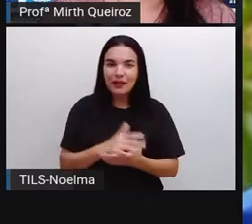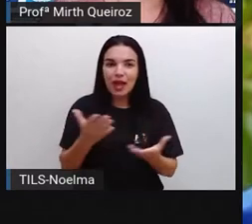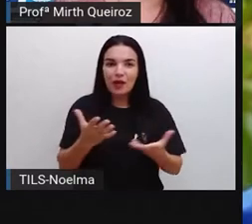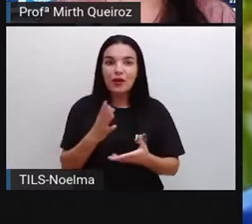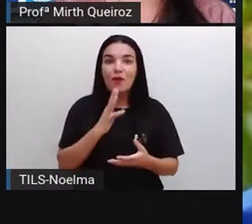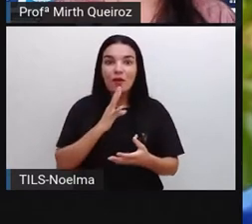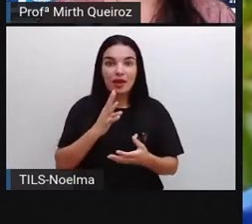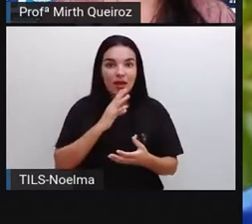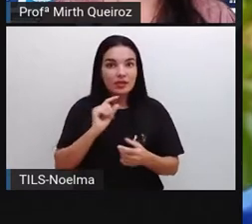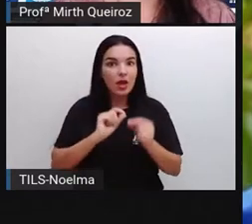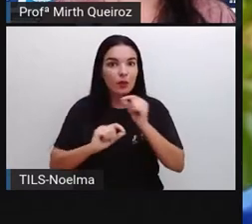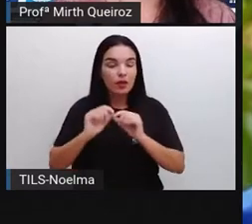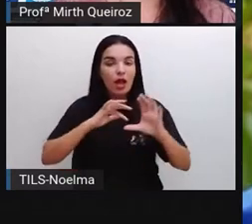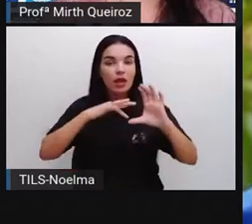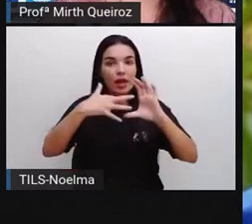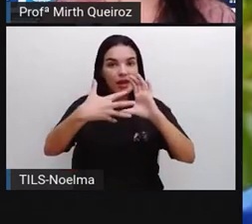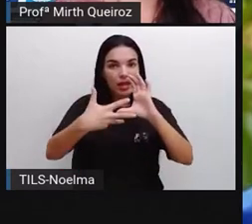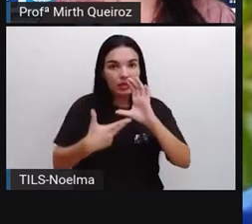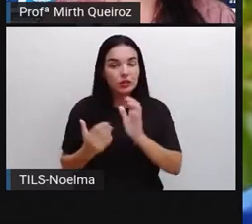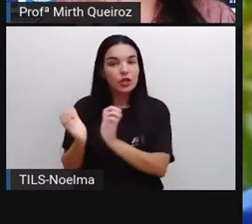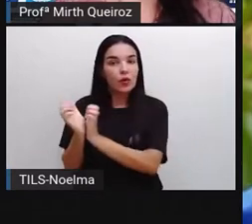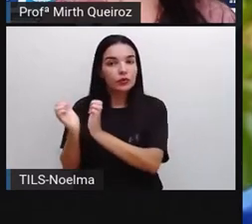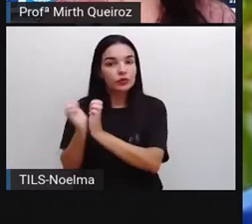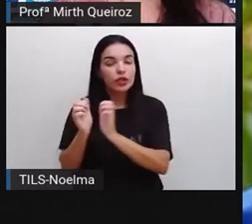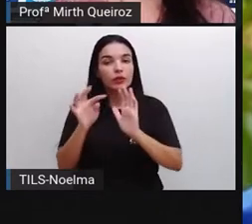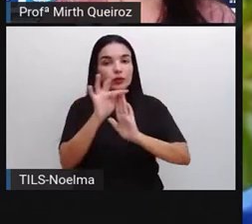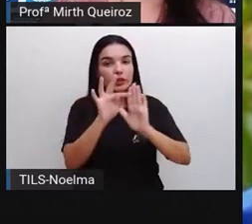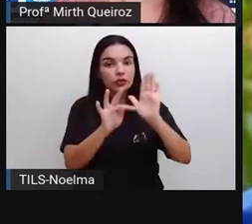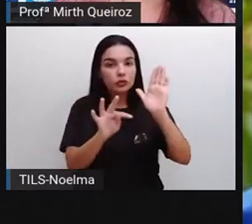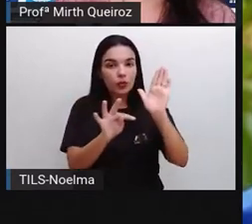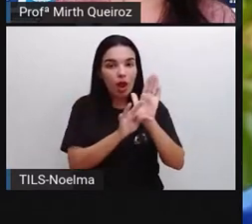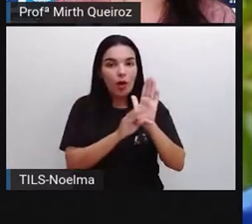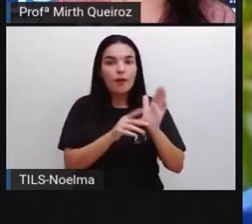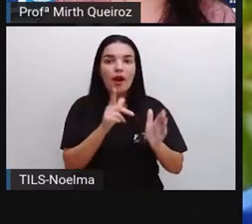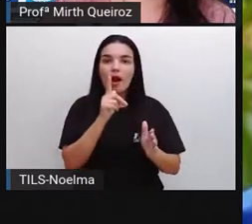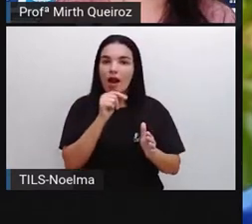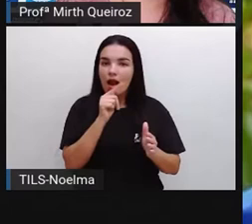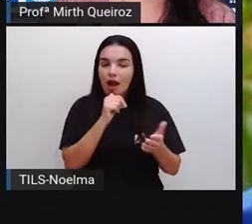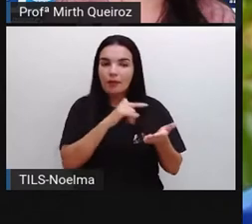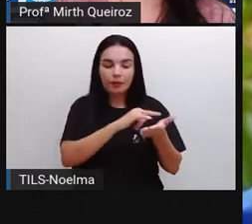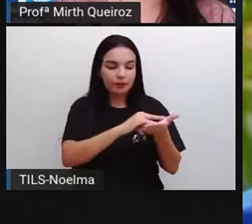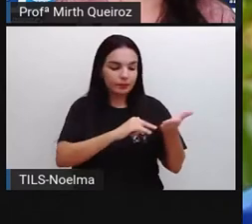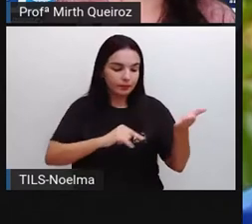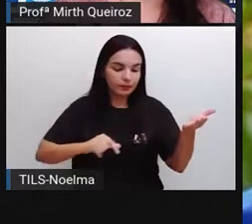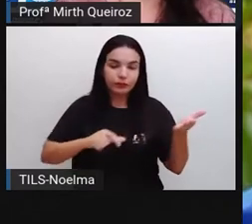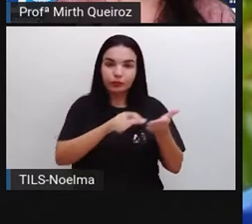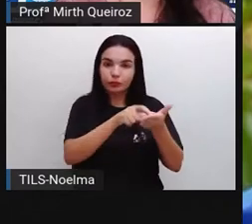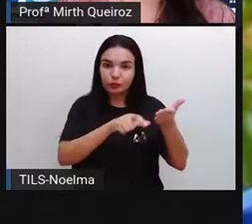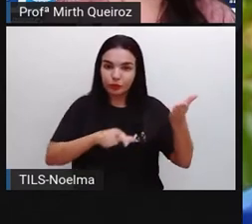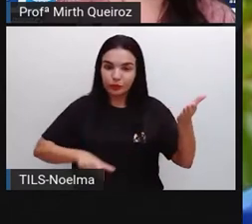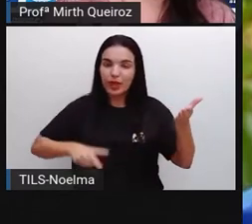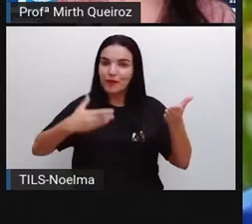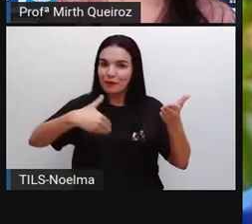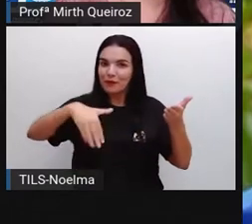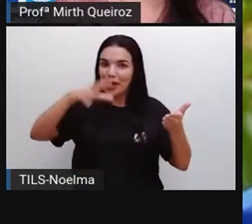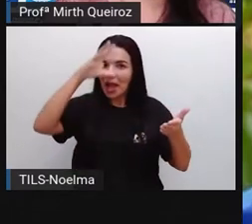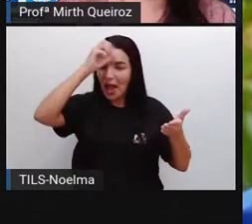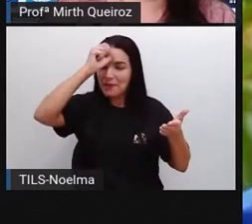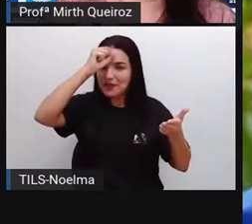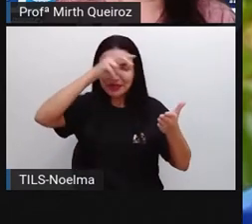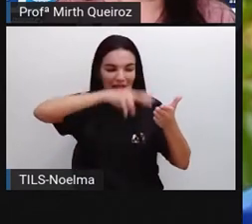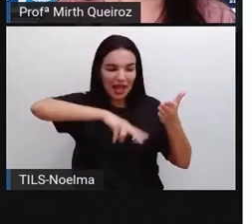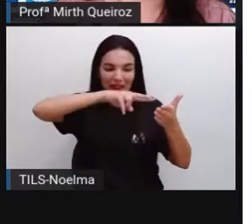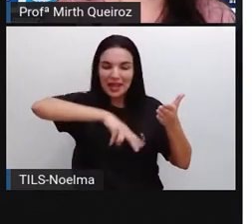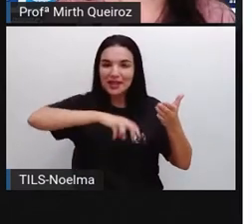conhecer as características desse gênero textual, conta de água. A gente vai aprender a ler uma